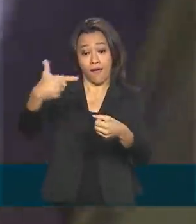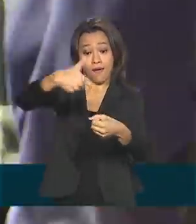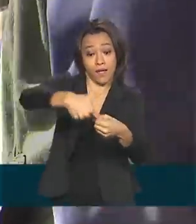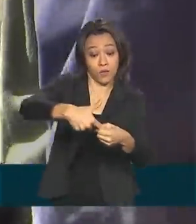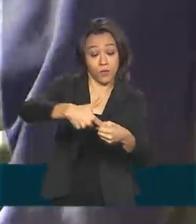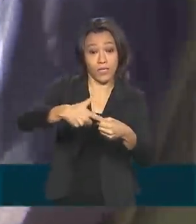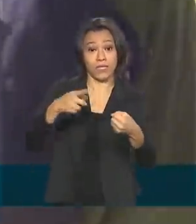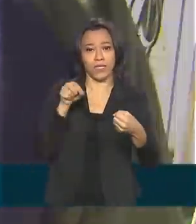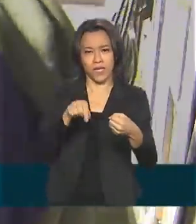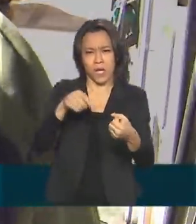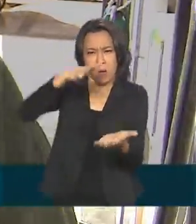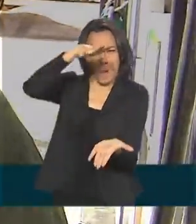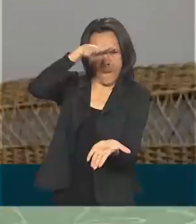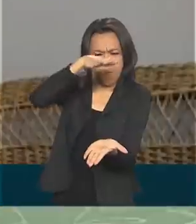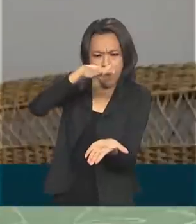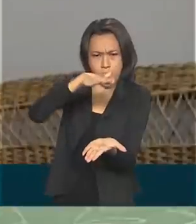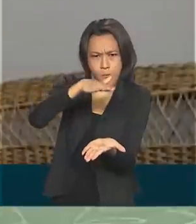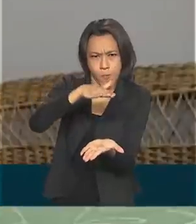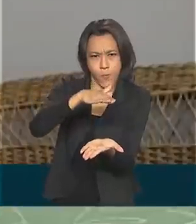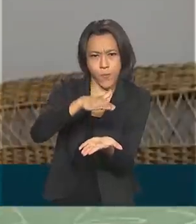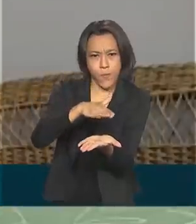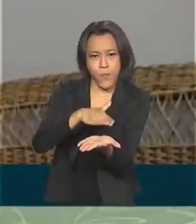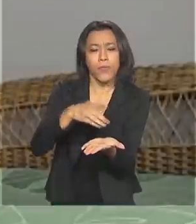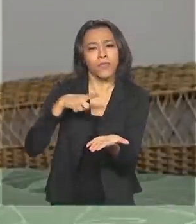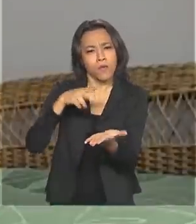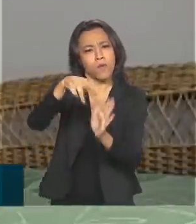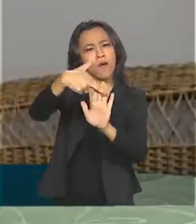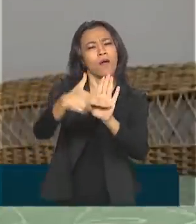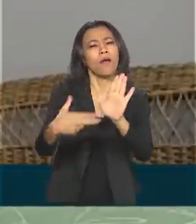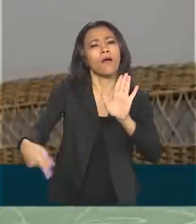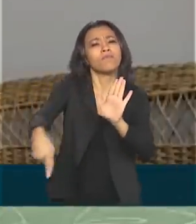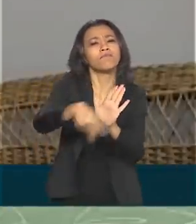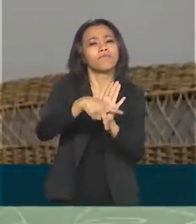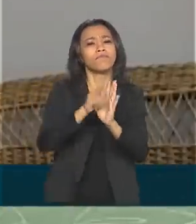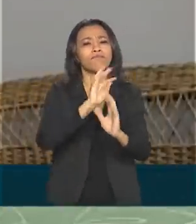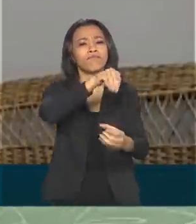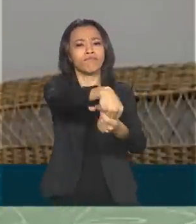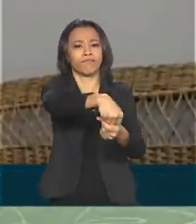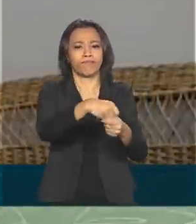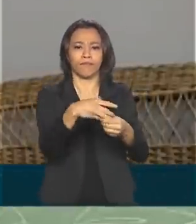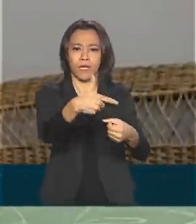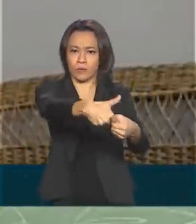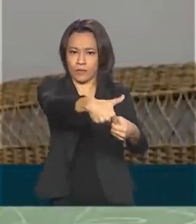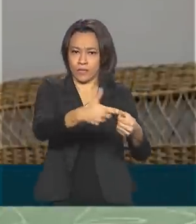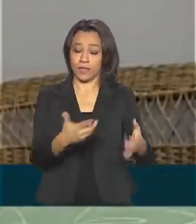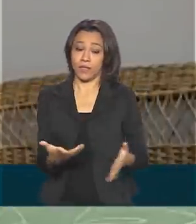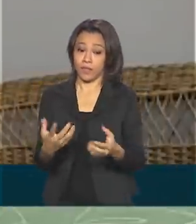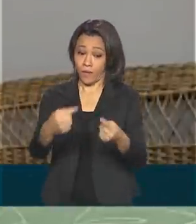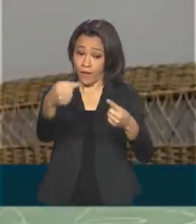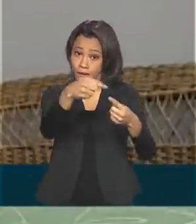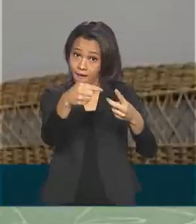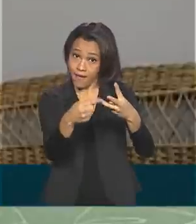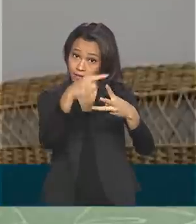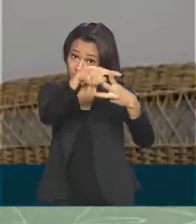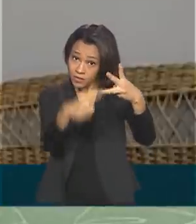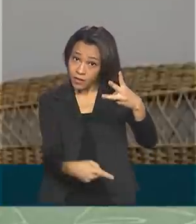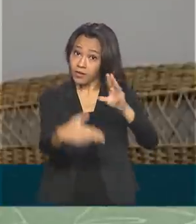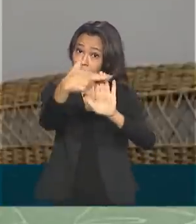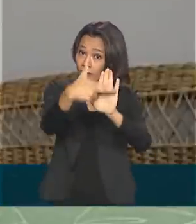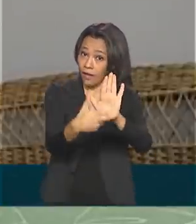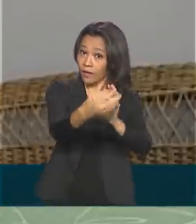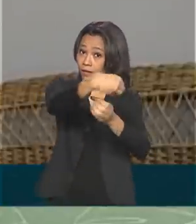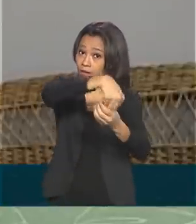resistir à compressão. Esses três parâmetros juntos, eles conferem à gasolina uma